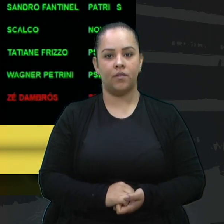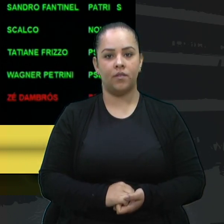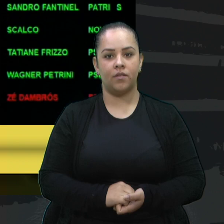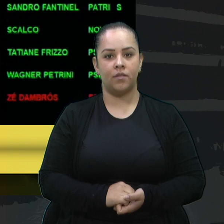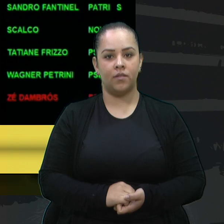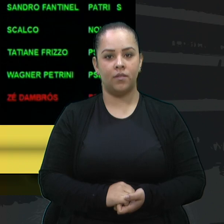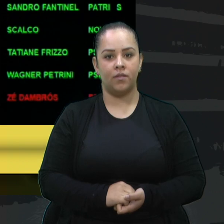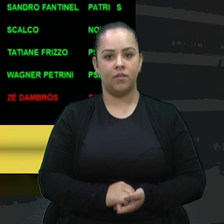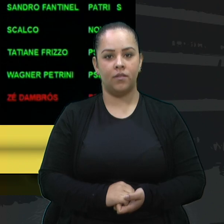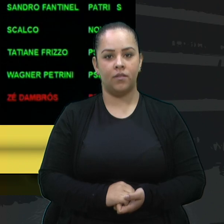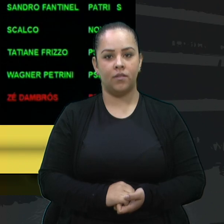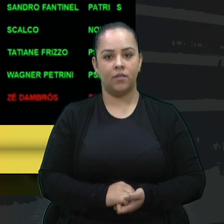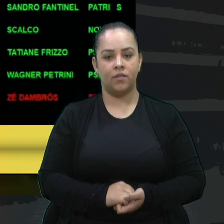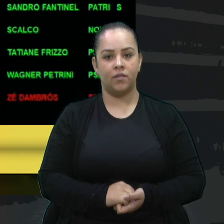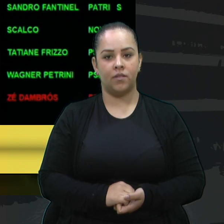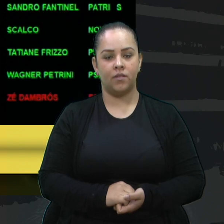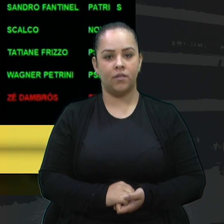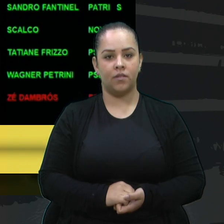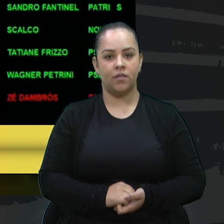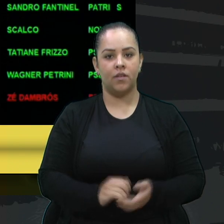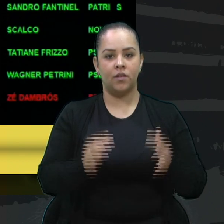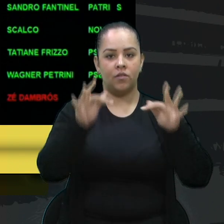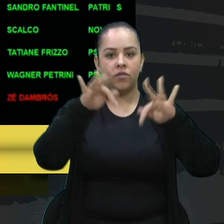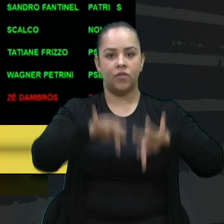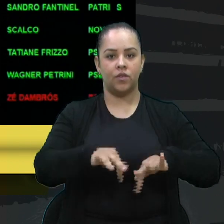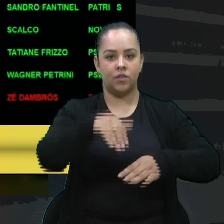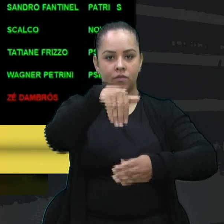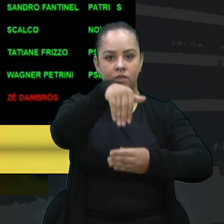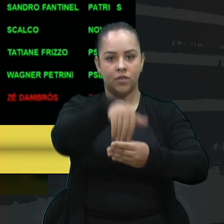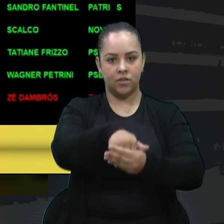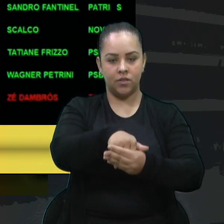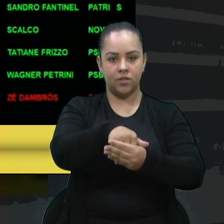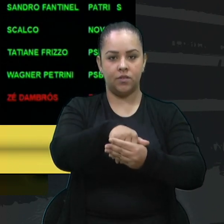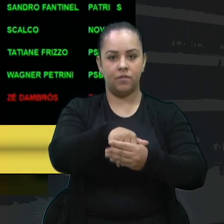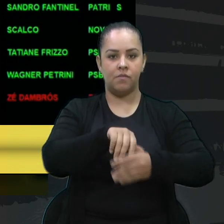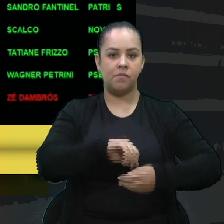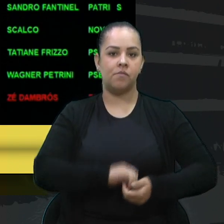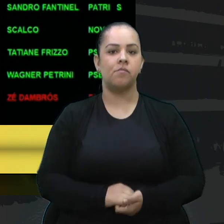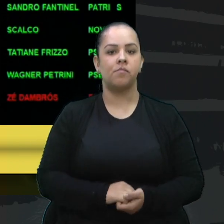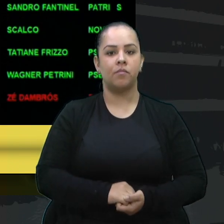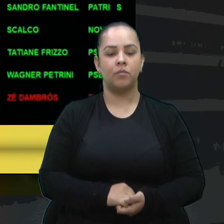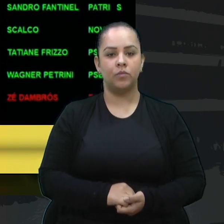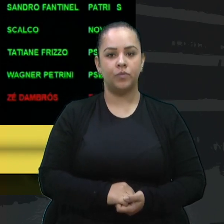Vota sim. Encerado o registro dos votos, encerada a votação.